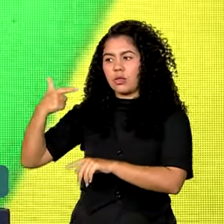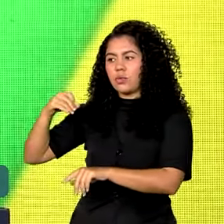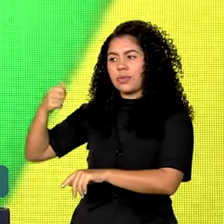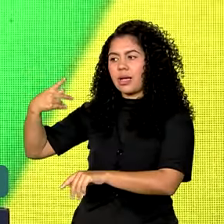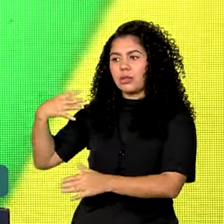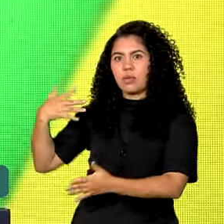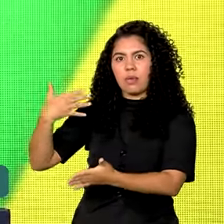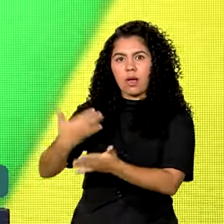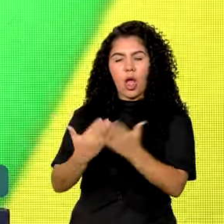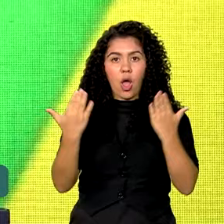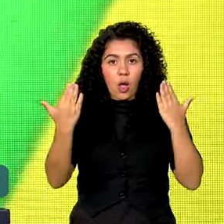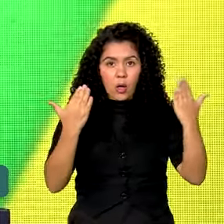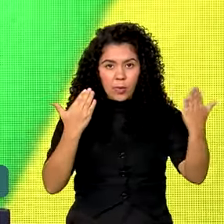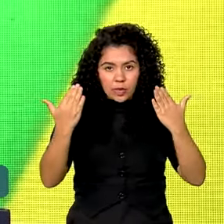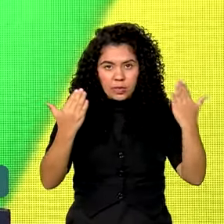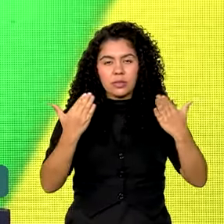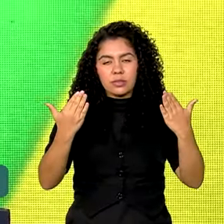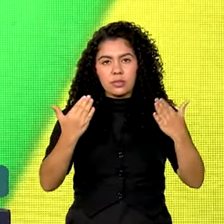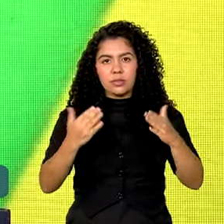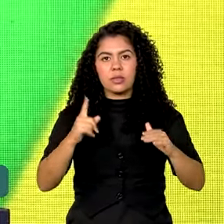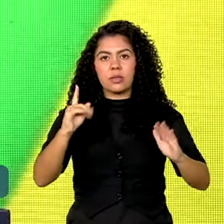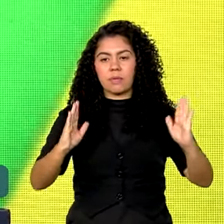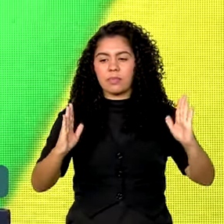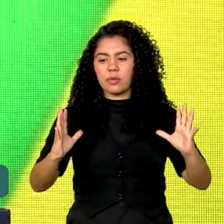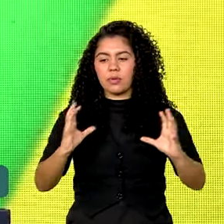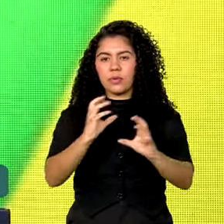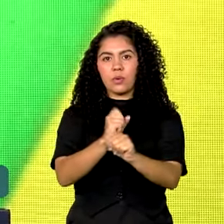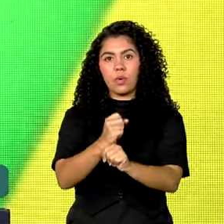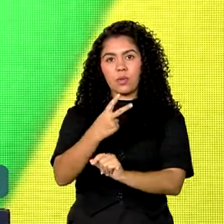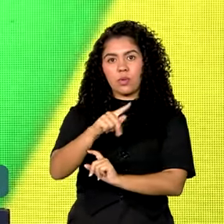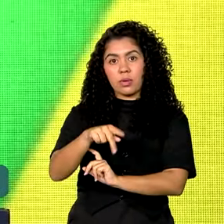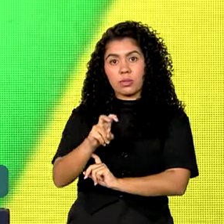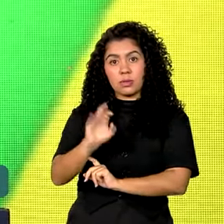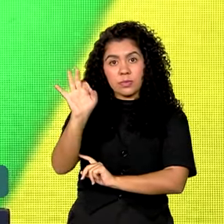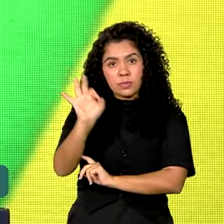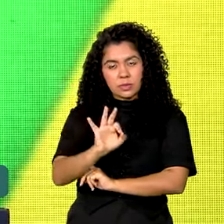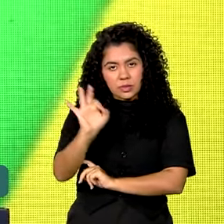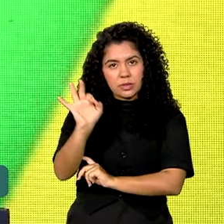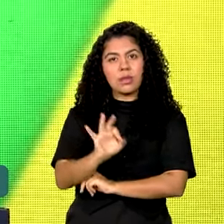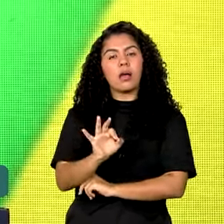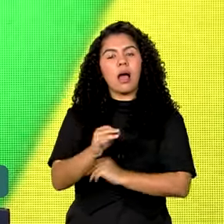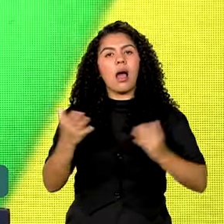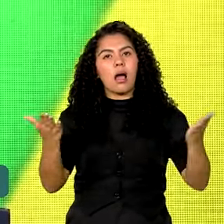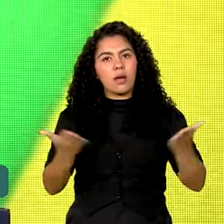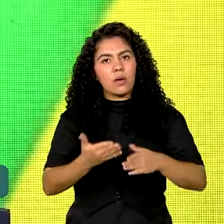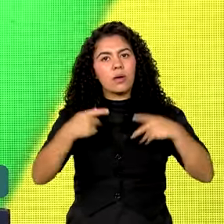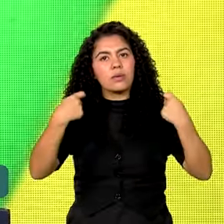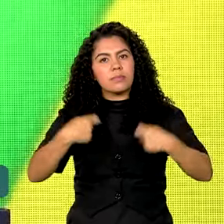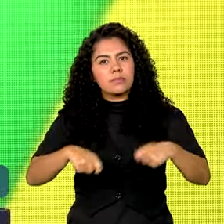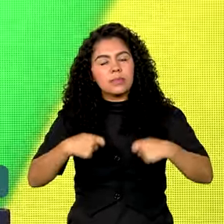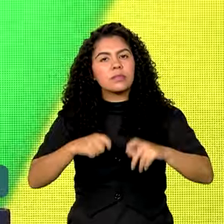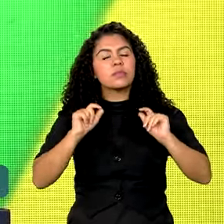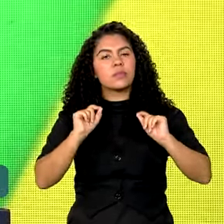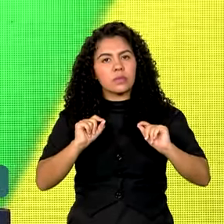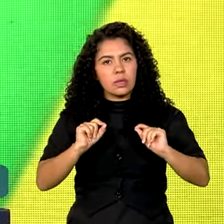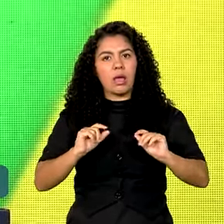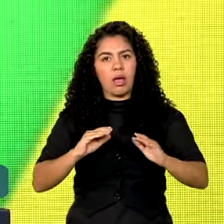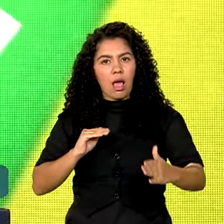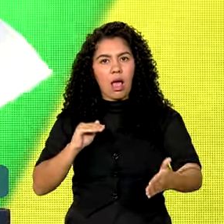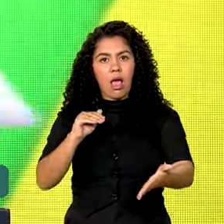econômico num patamar superior a 2% ao ano, devemos nos aproximar das mínimas históricas até